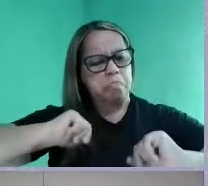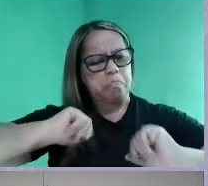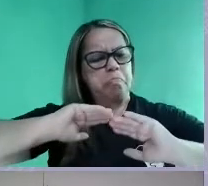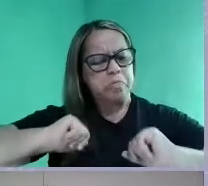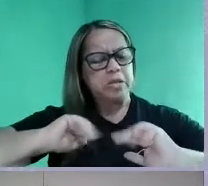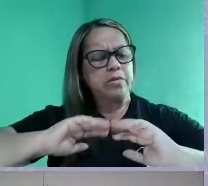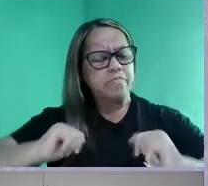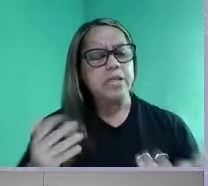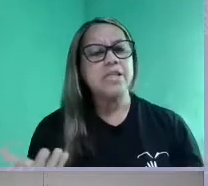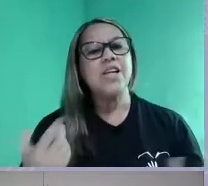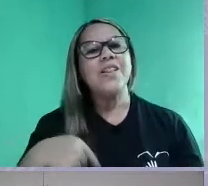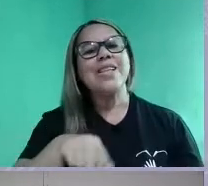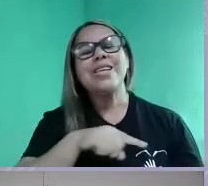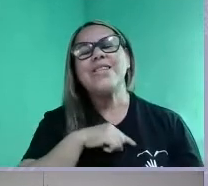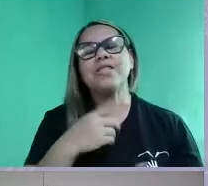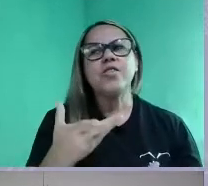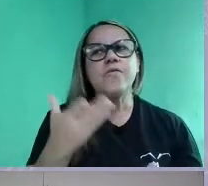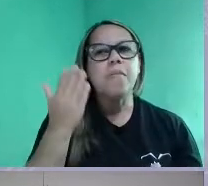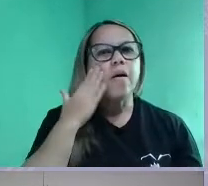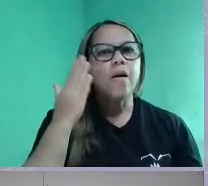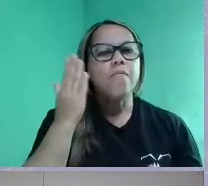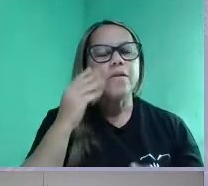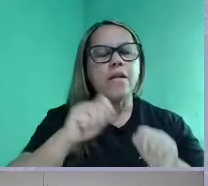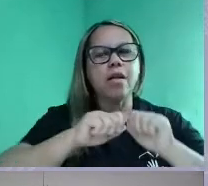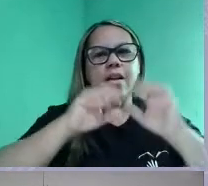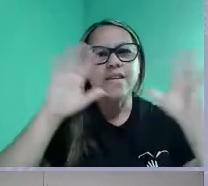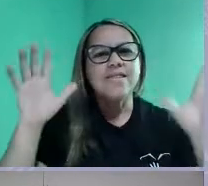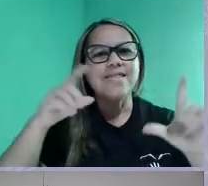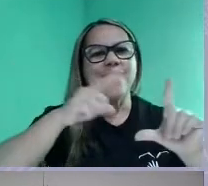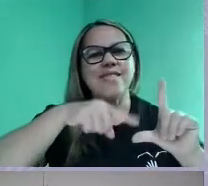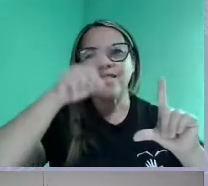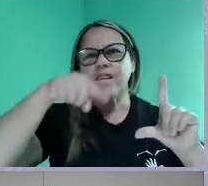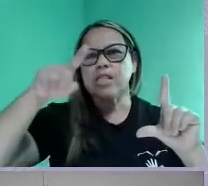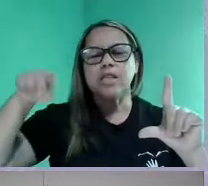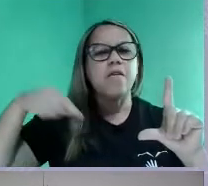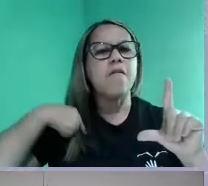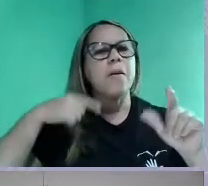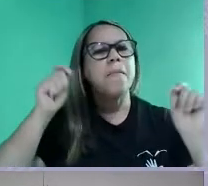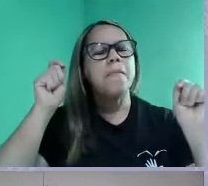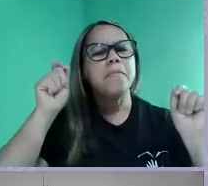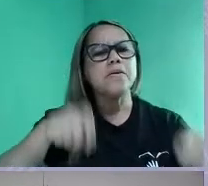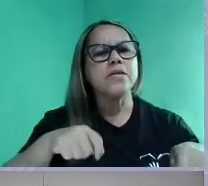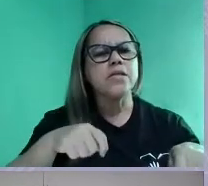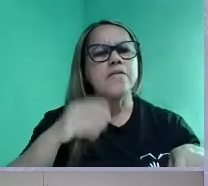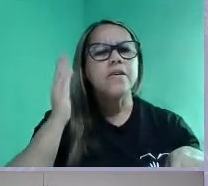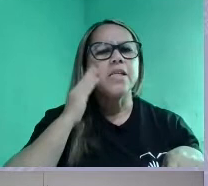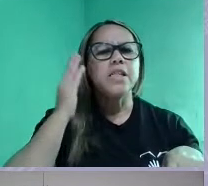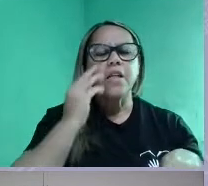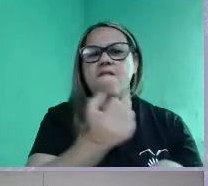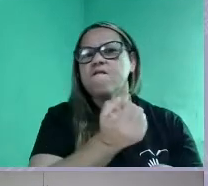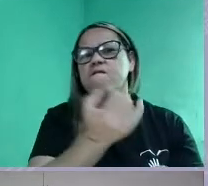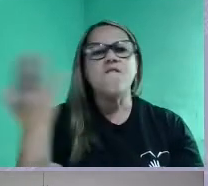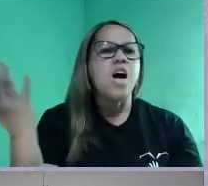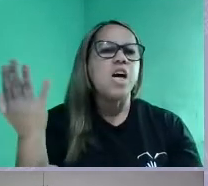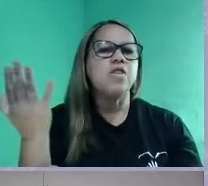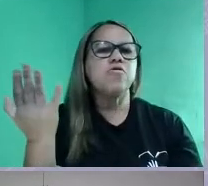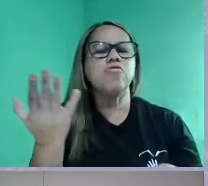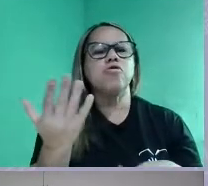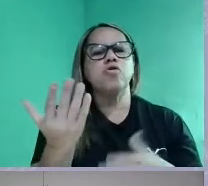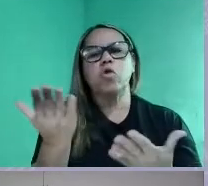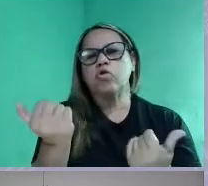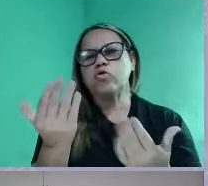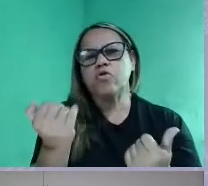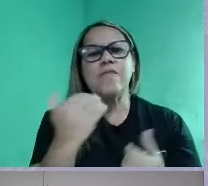né? Então a gente já vai começando a enxergar aí que a partir desse gráfico a gente vai ter um número muito grande de jovens fora do mercado de trabalho,